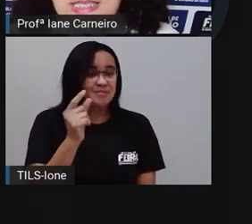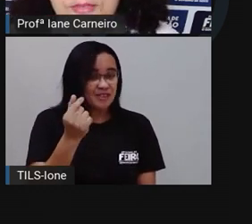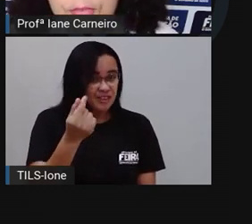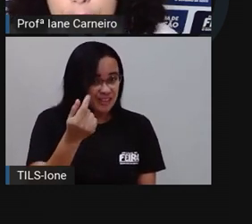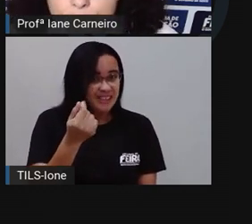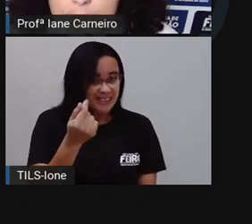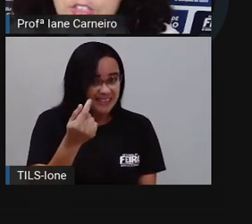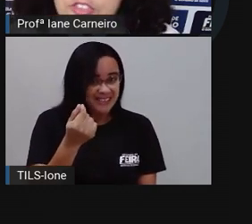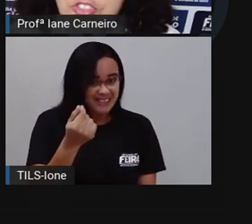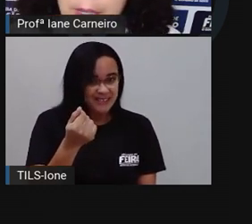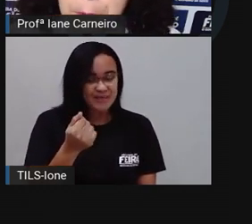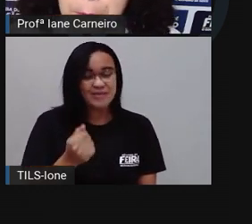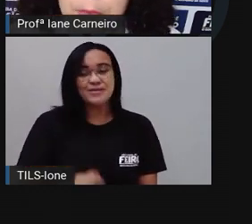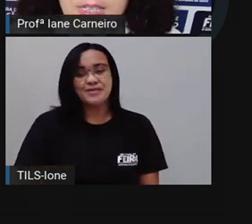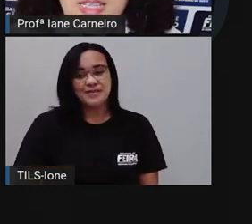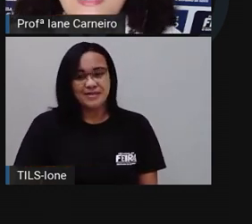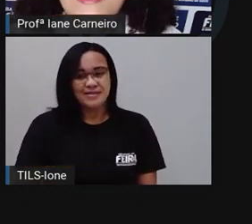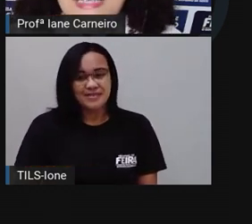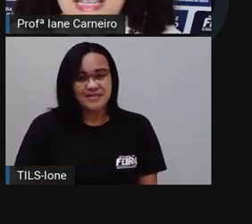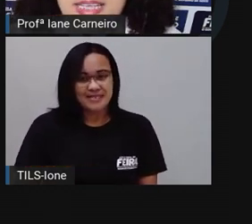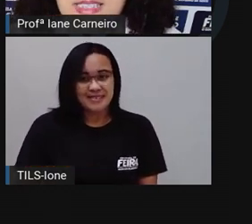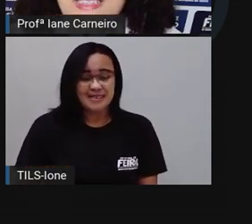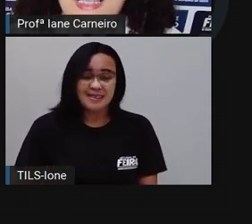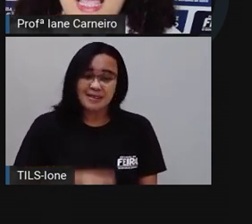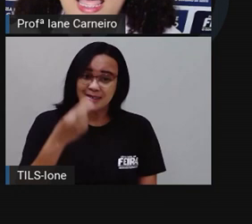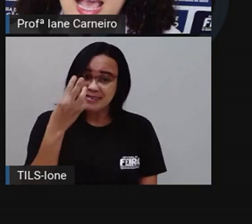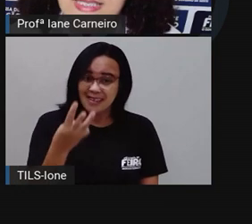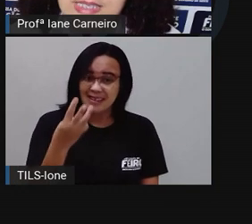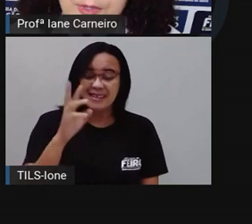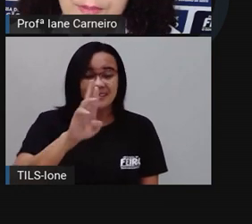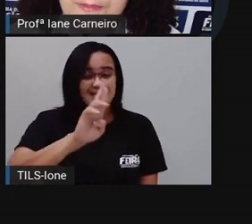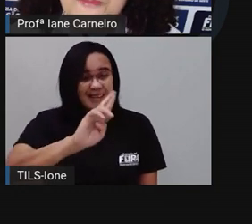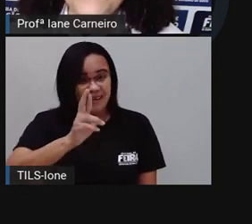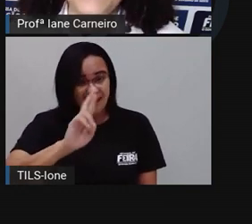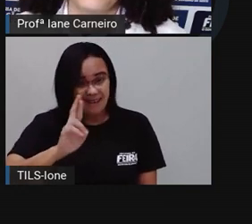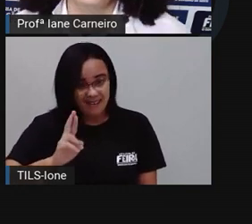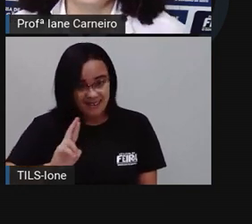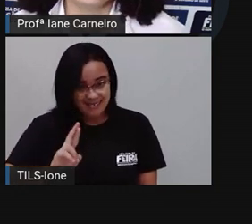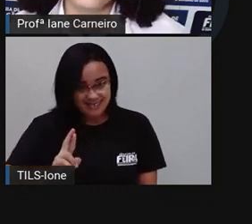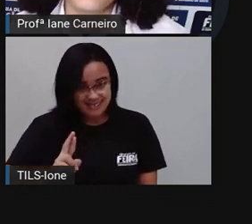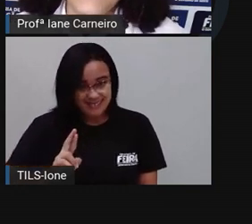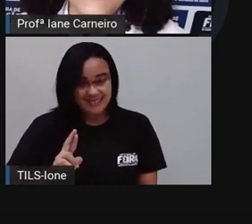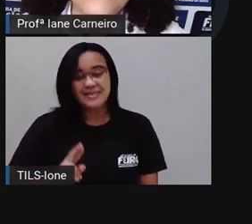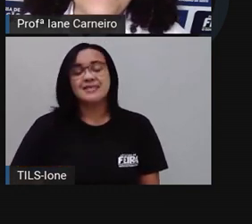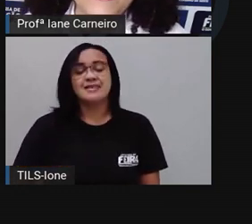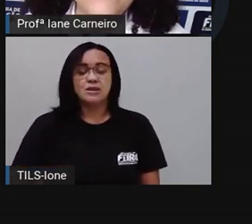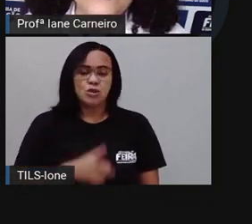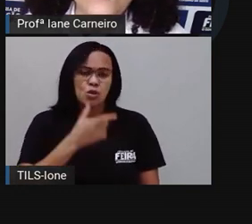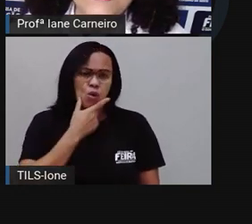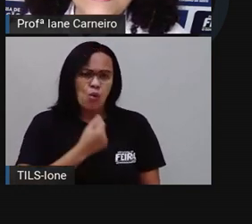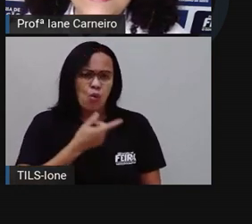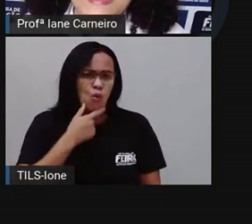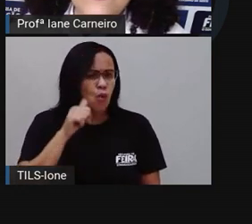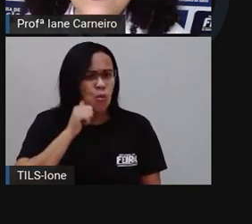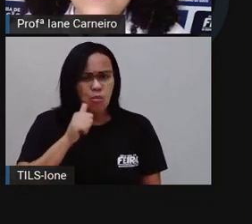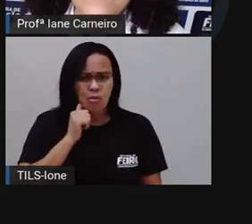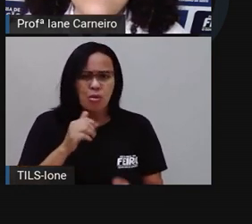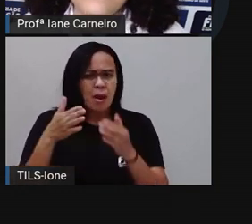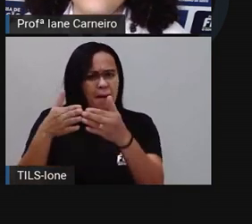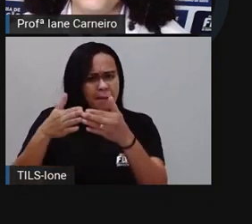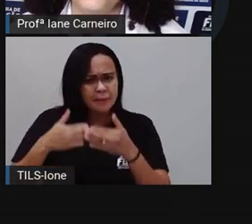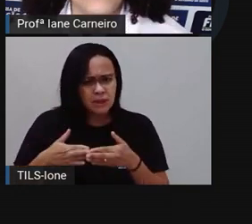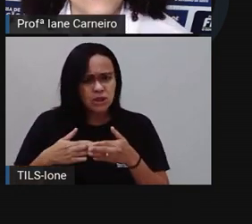R-Cifrão. Então a gente lê como? Três reais, tá bom? O cliente pediu quantas redes?